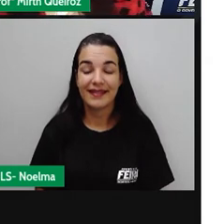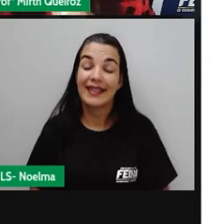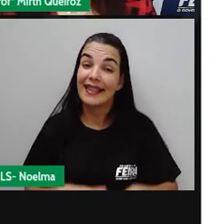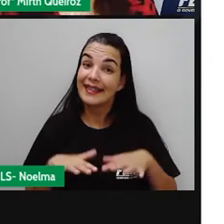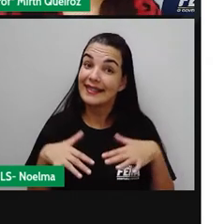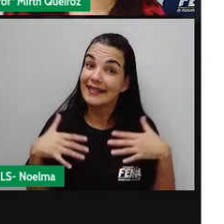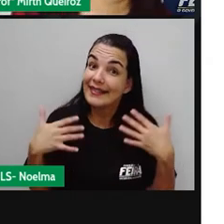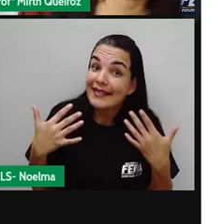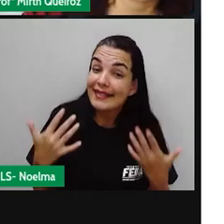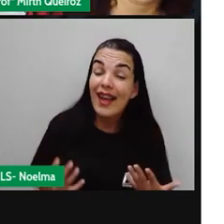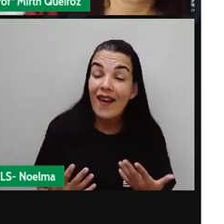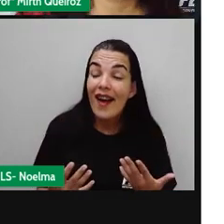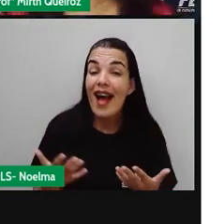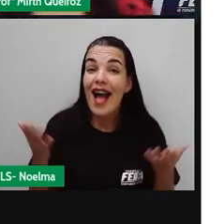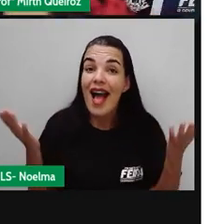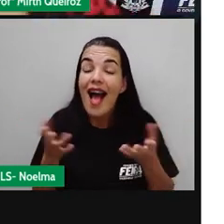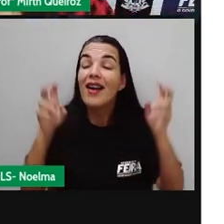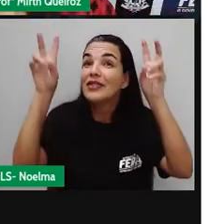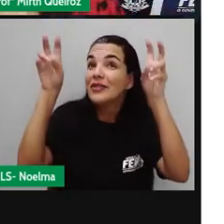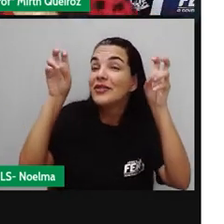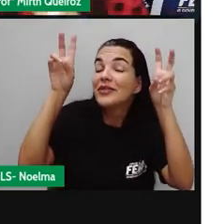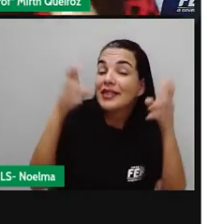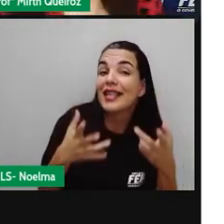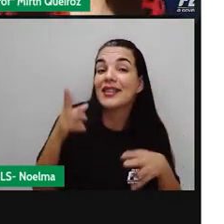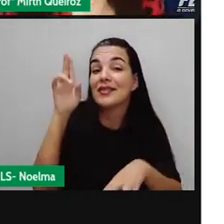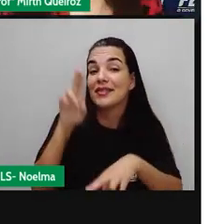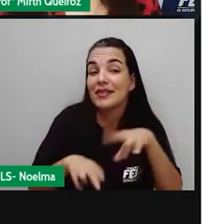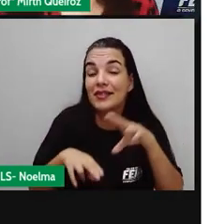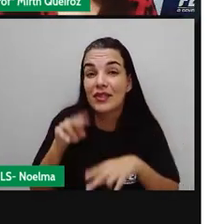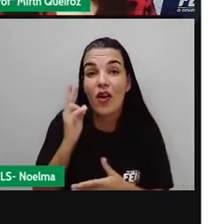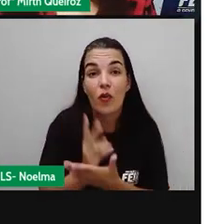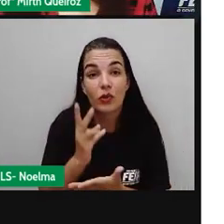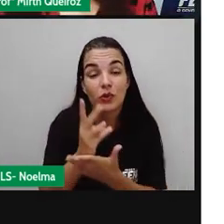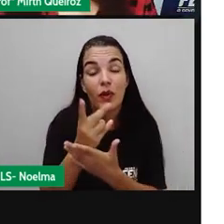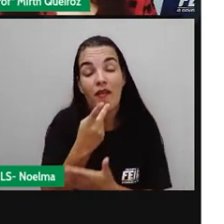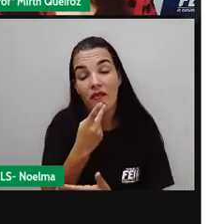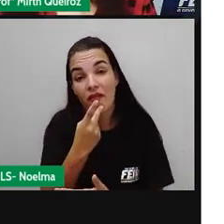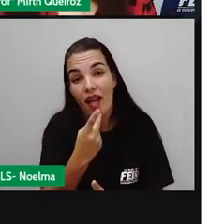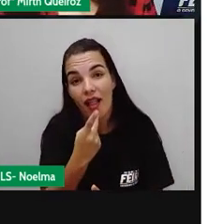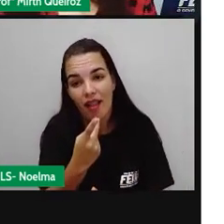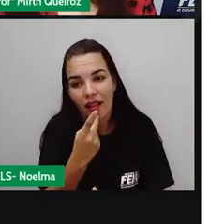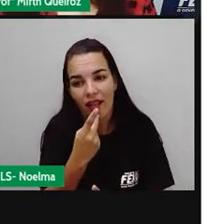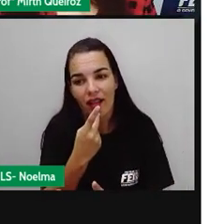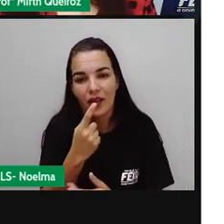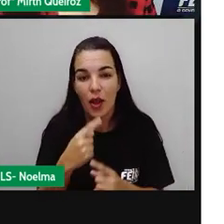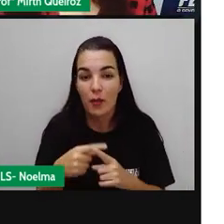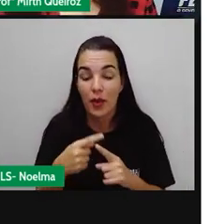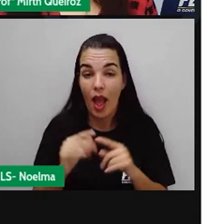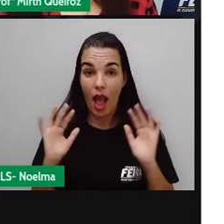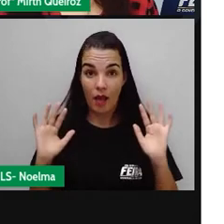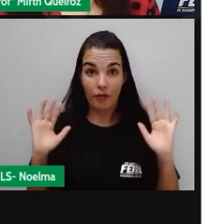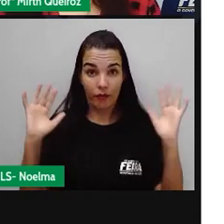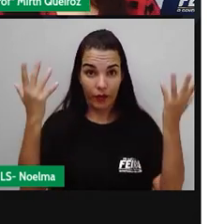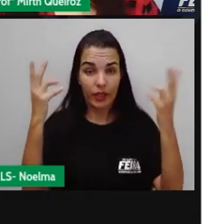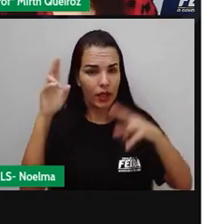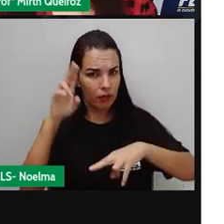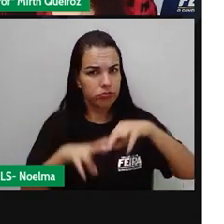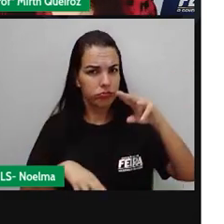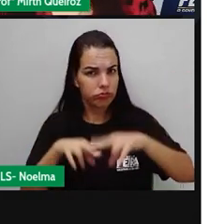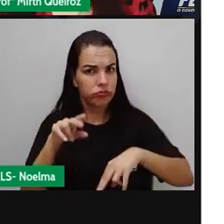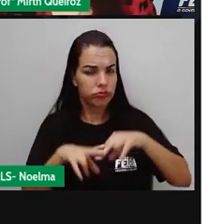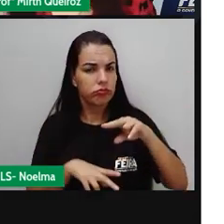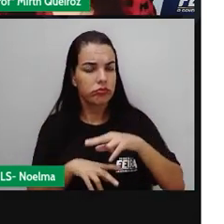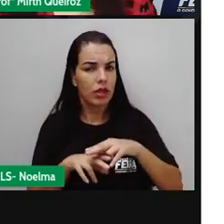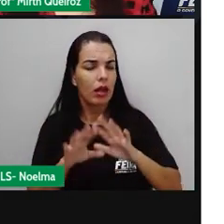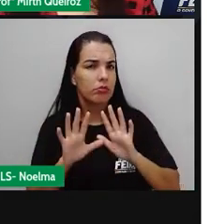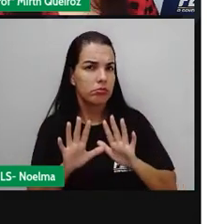E é sobre isso que a gente continua falando, nós vimos aí a festa junina não só